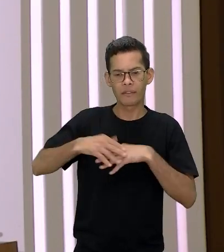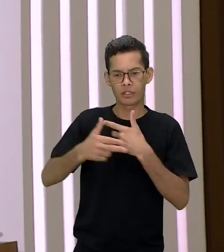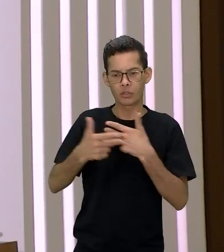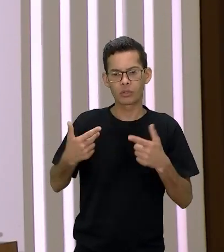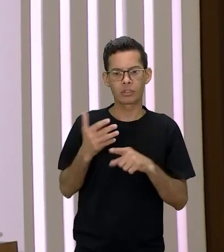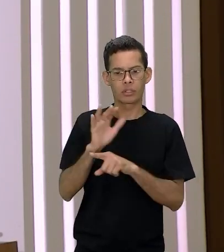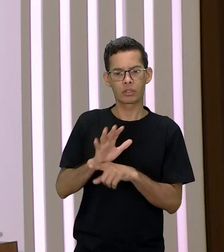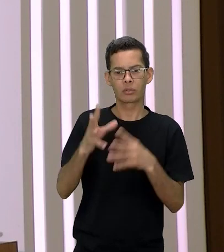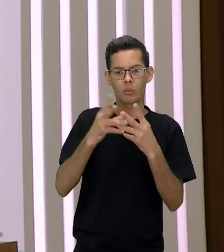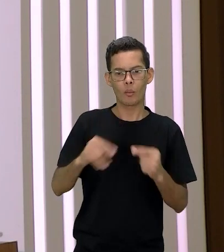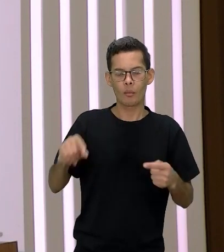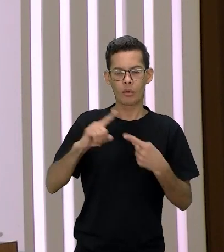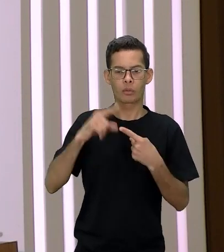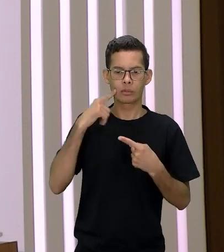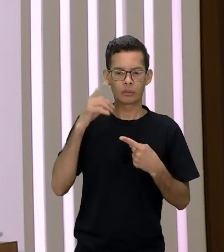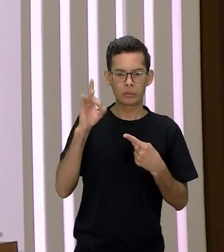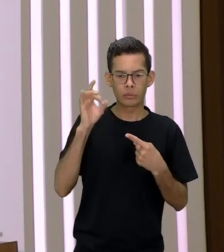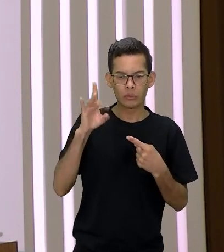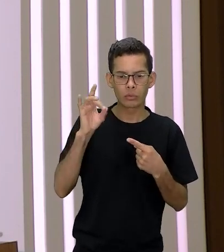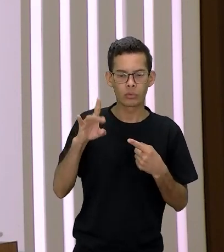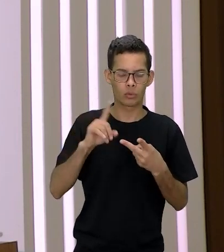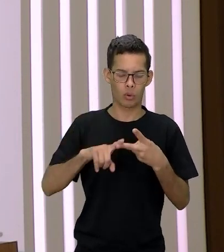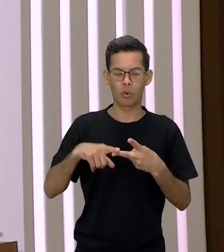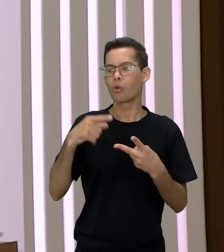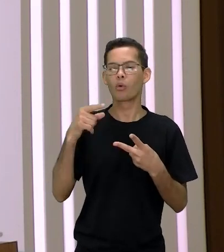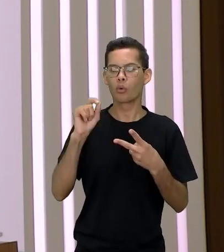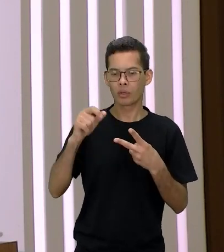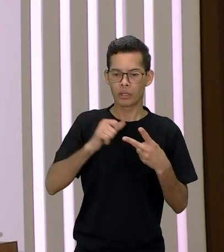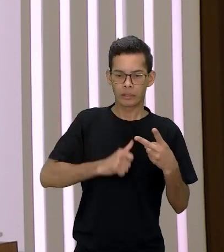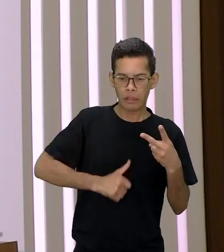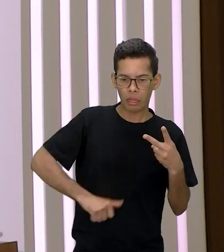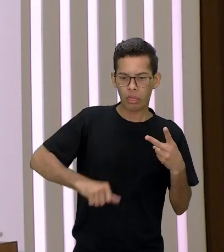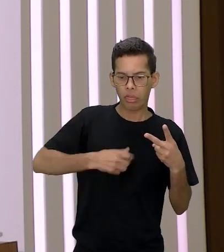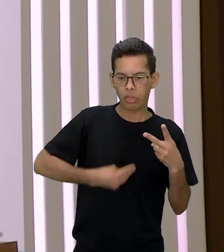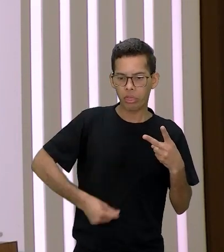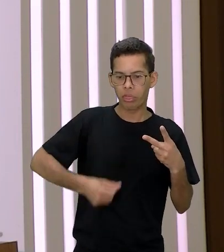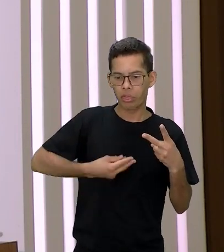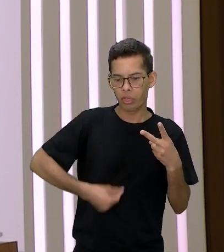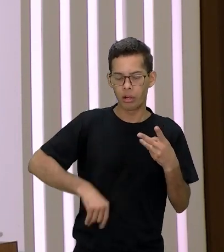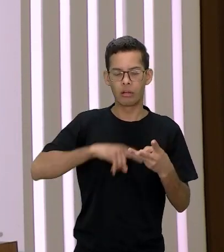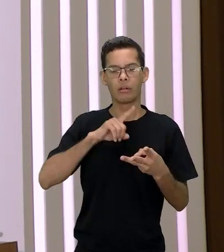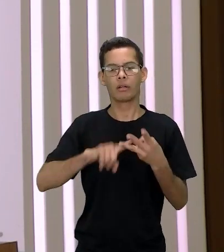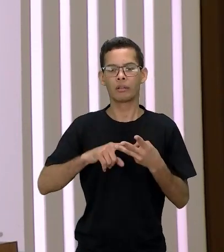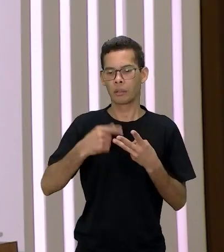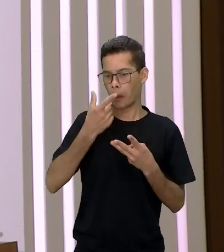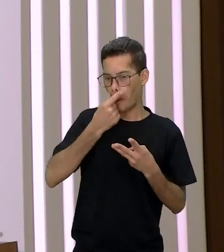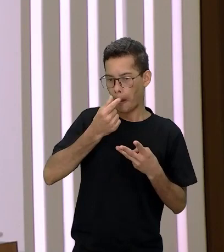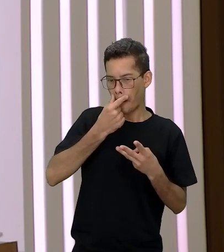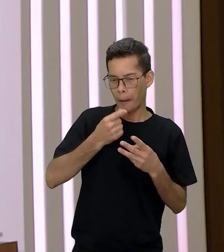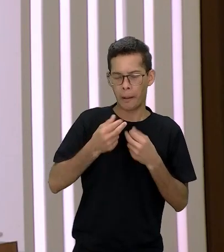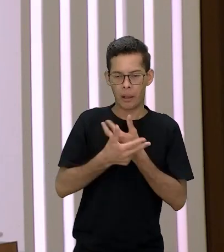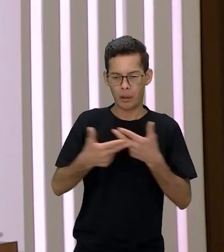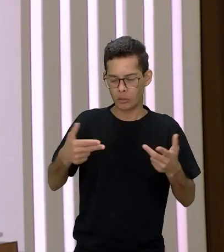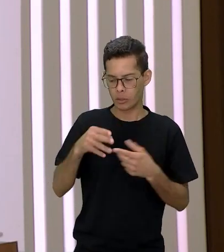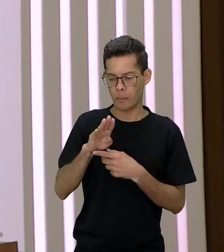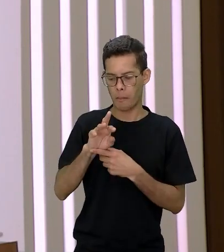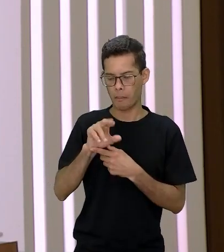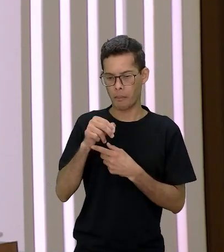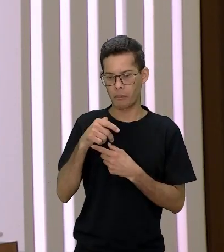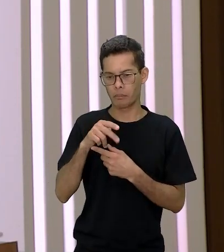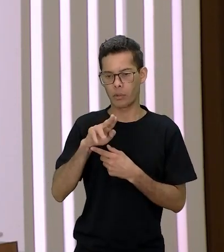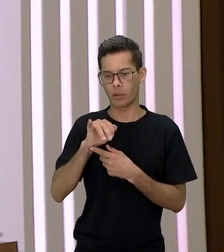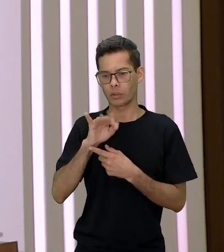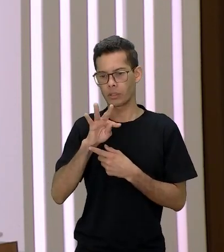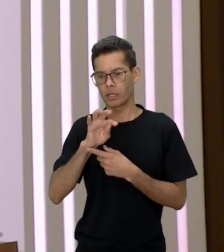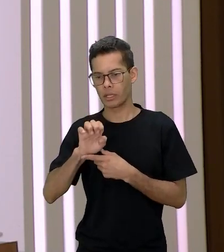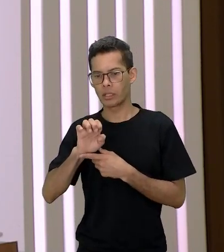dor de dente diarreias então a mulher que ela ela além da exotização de ser uma bruxa ela também é uma cientista então é uma é